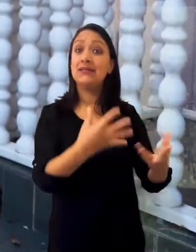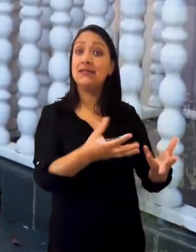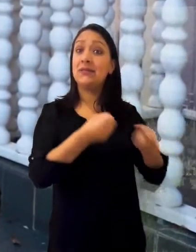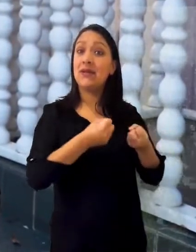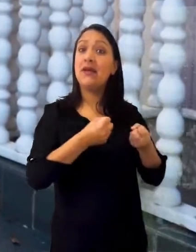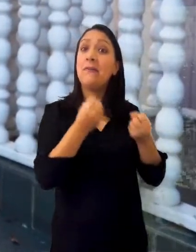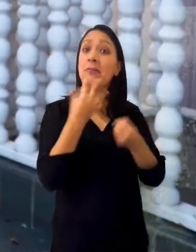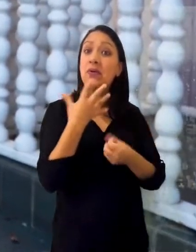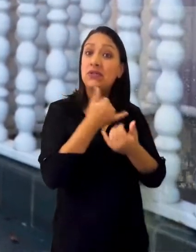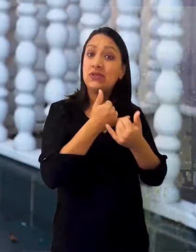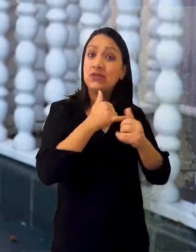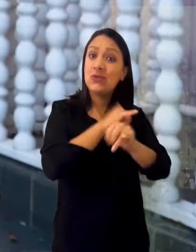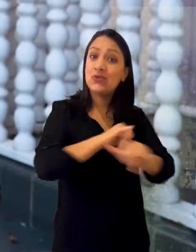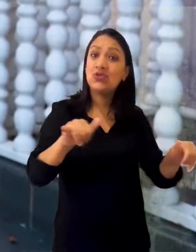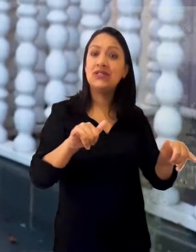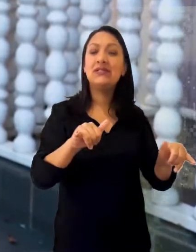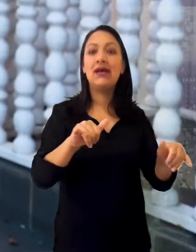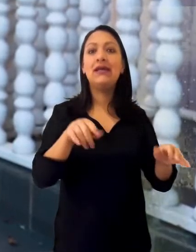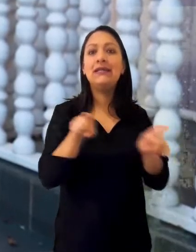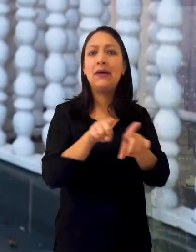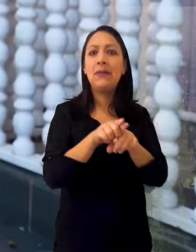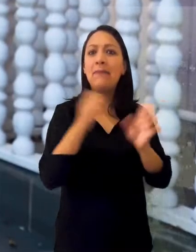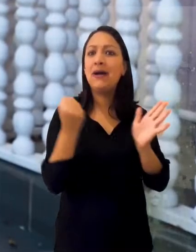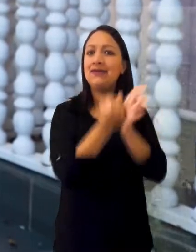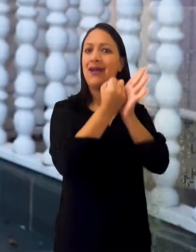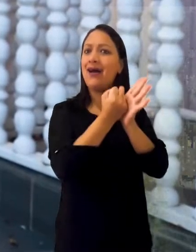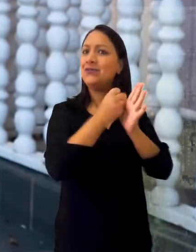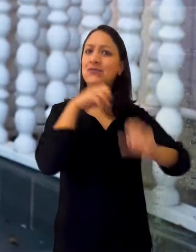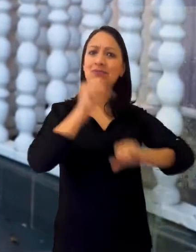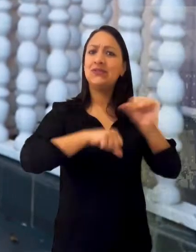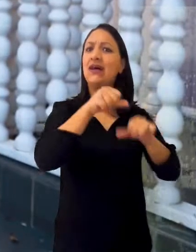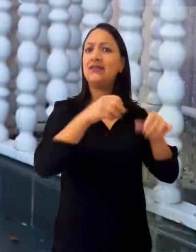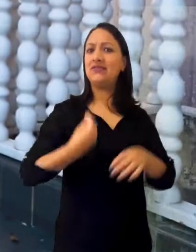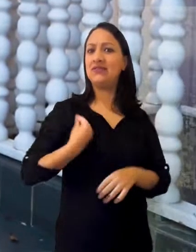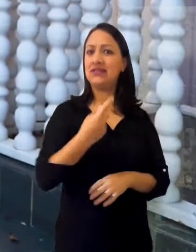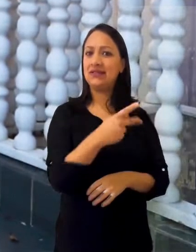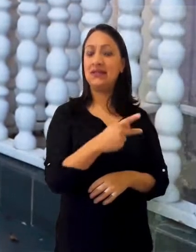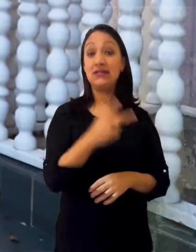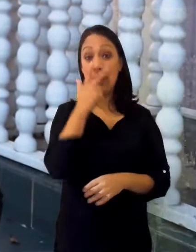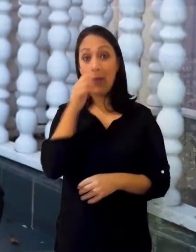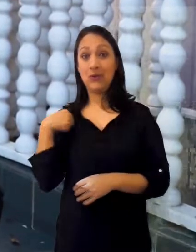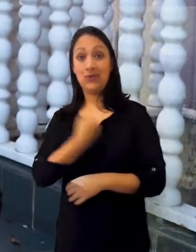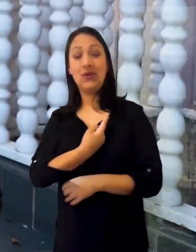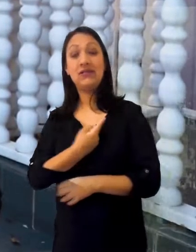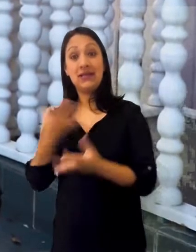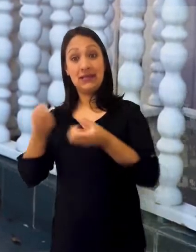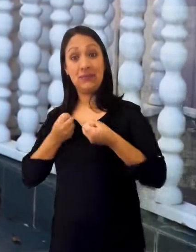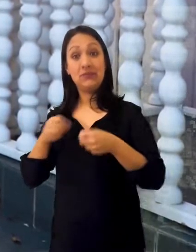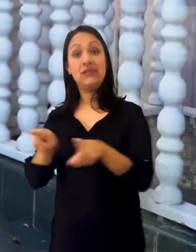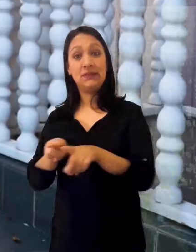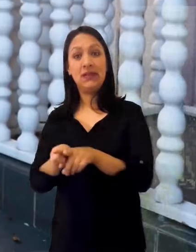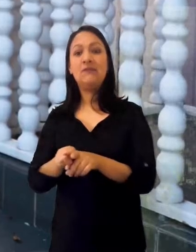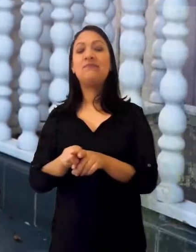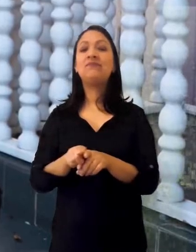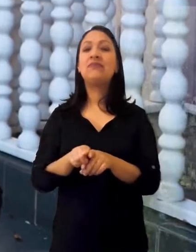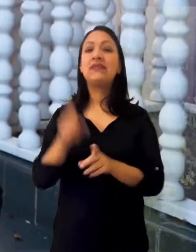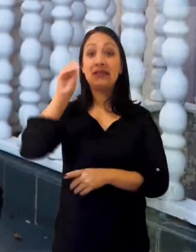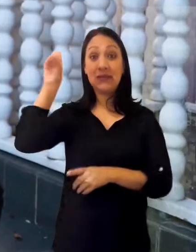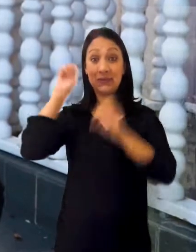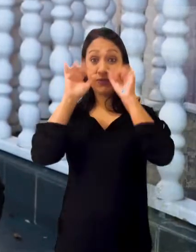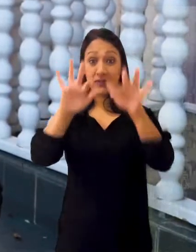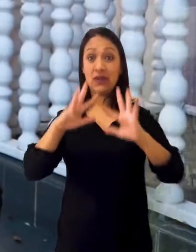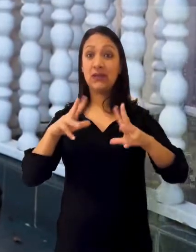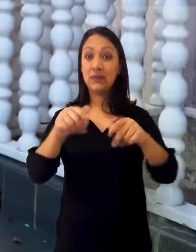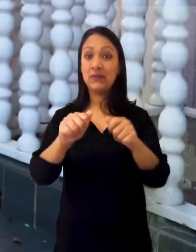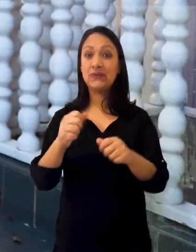palavra às pessoas, para que elas possam vir receber essa boa notícia, para que elas possam ser impactadas através da transformação que Jesus permite a nós.